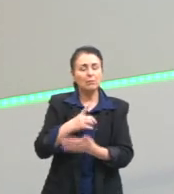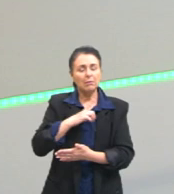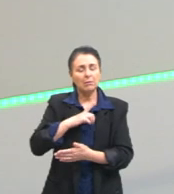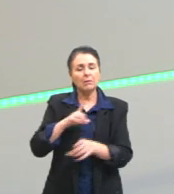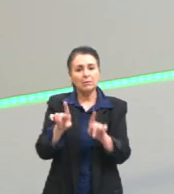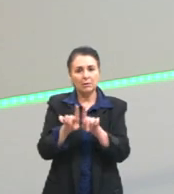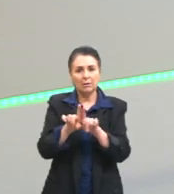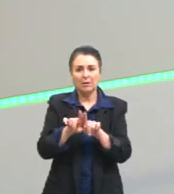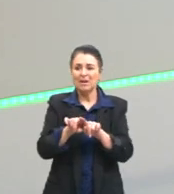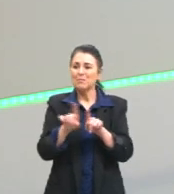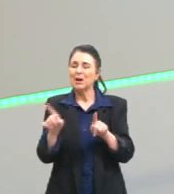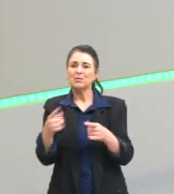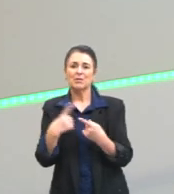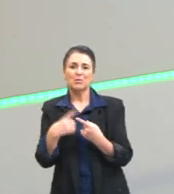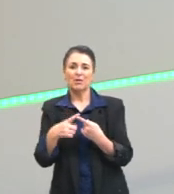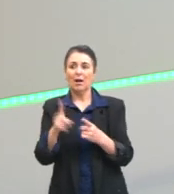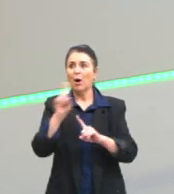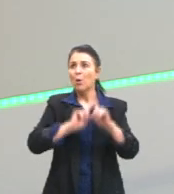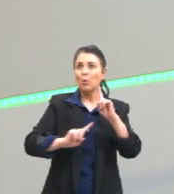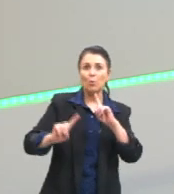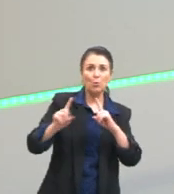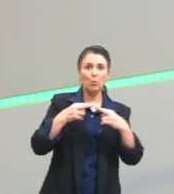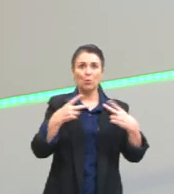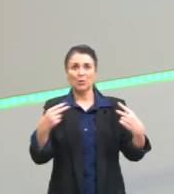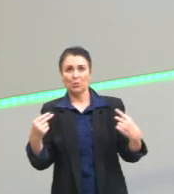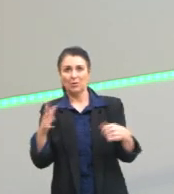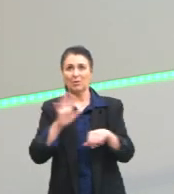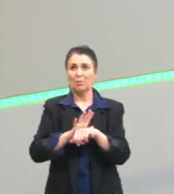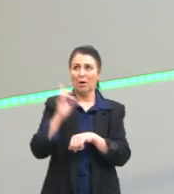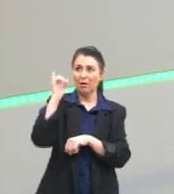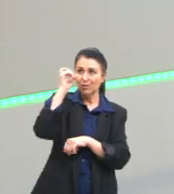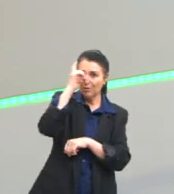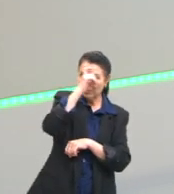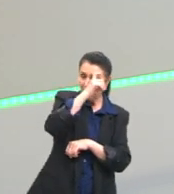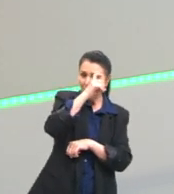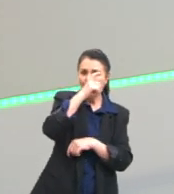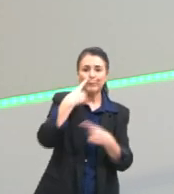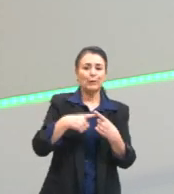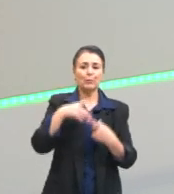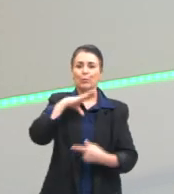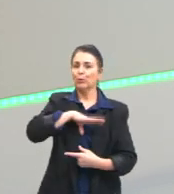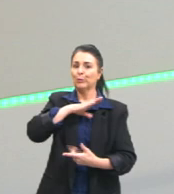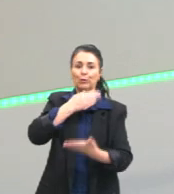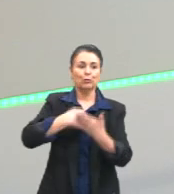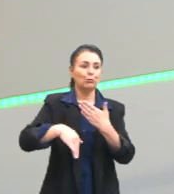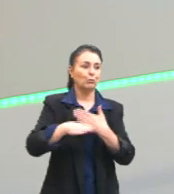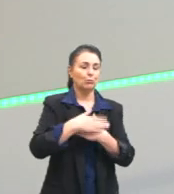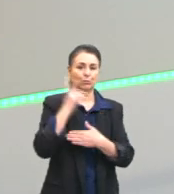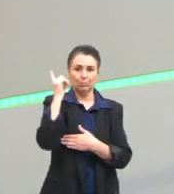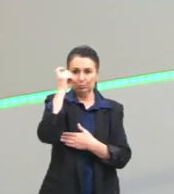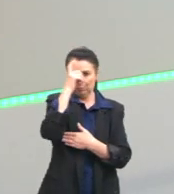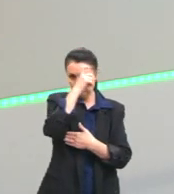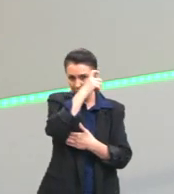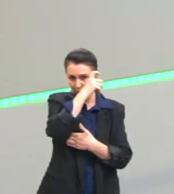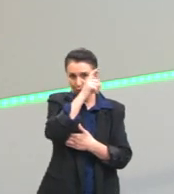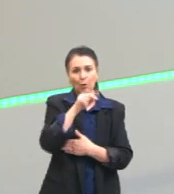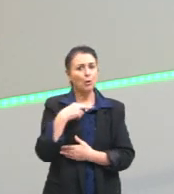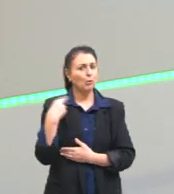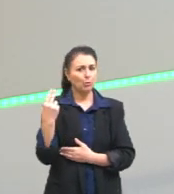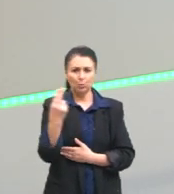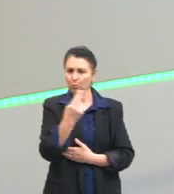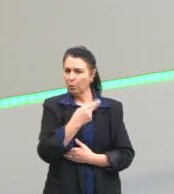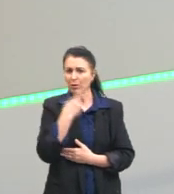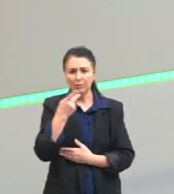Mas não é porque a gente tem algumas questões pontuais mais complexas que o português é difícil. Todos nós falamos português, todos somos